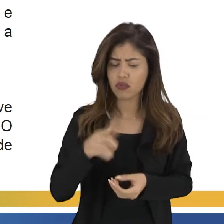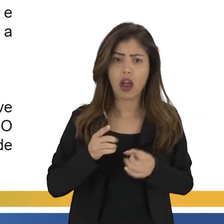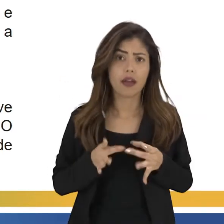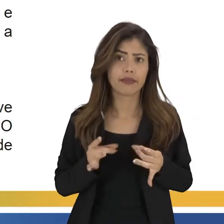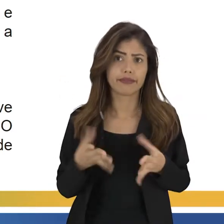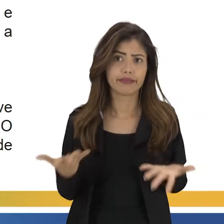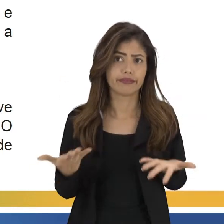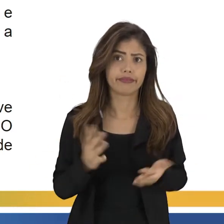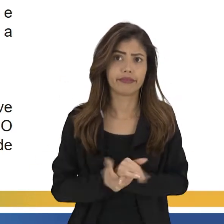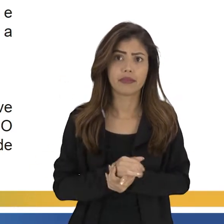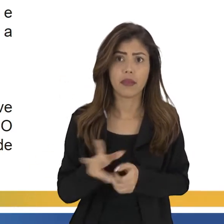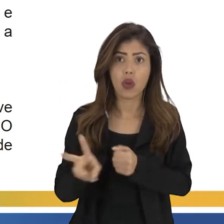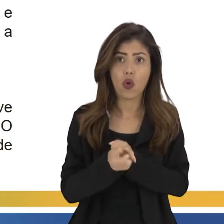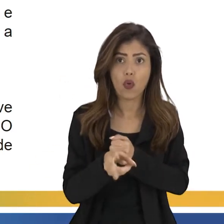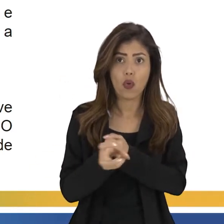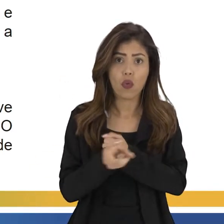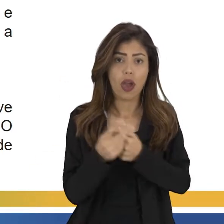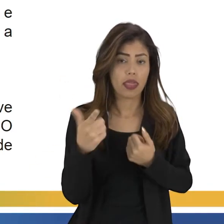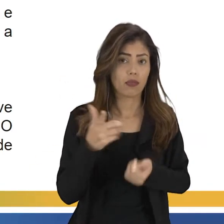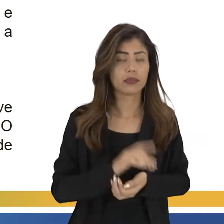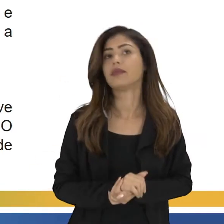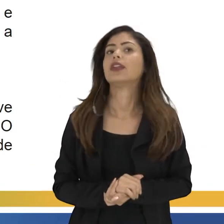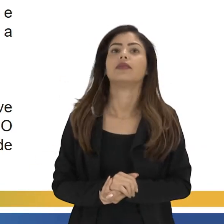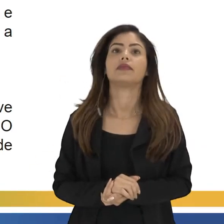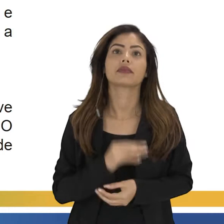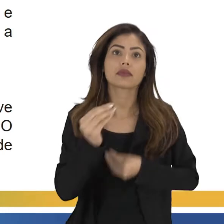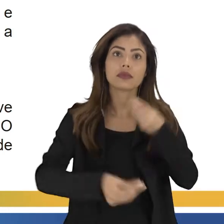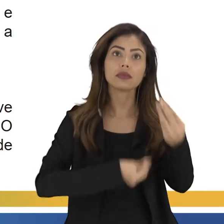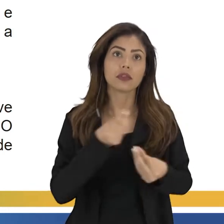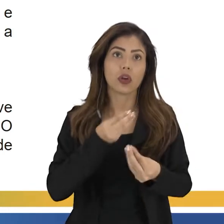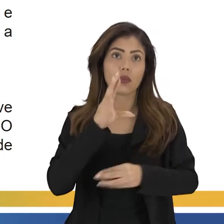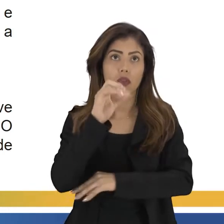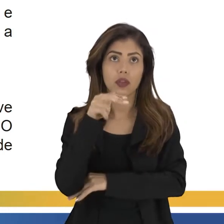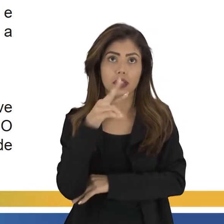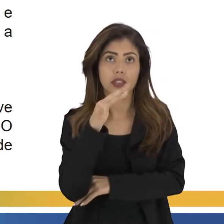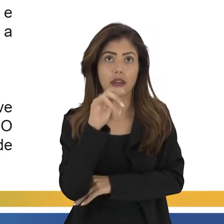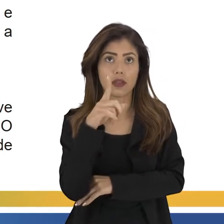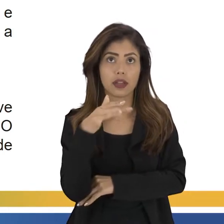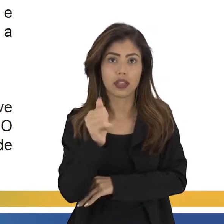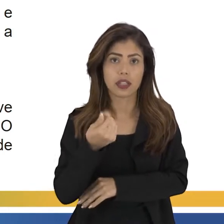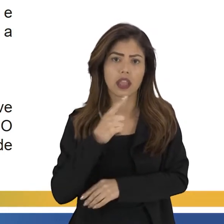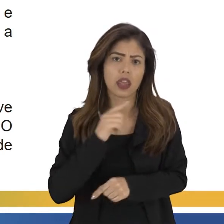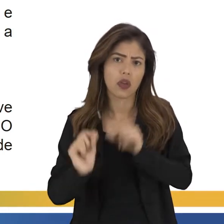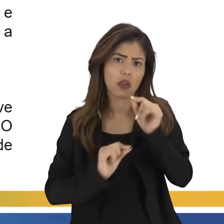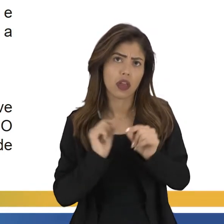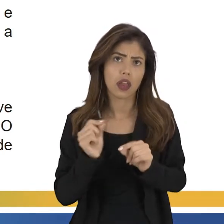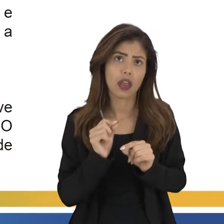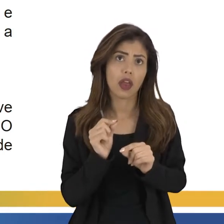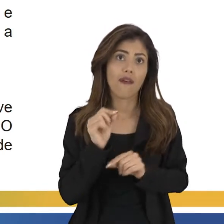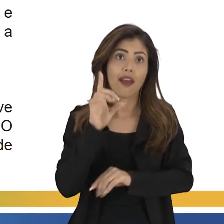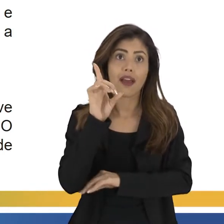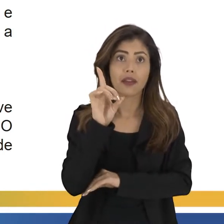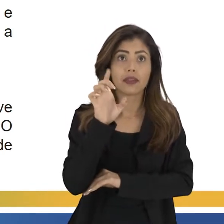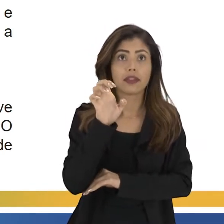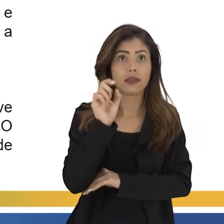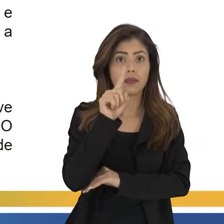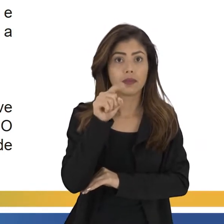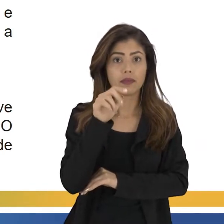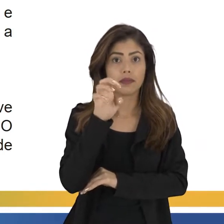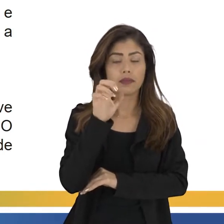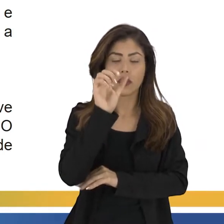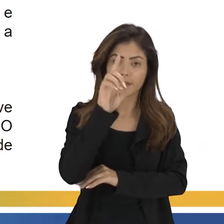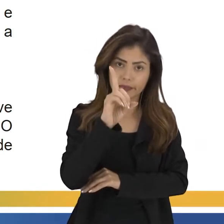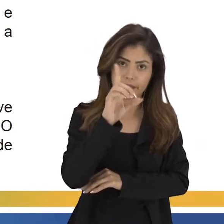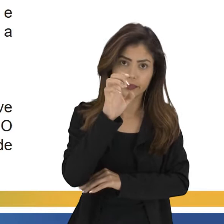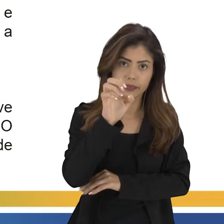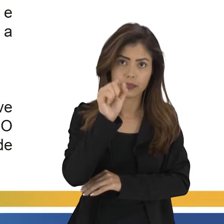para consumir tudo isso. E, como consequência, a gente tem o desemprego em massa, né? A